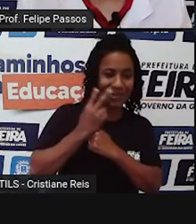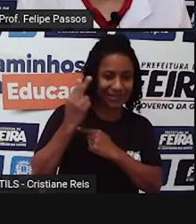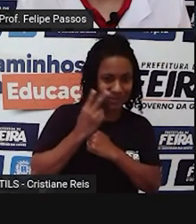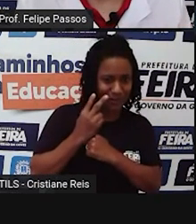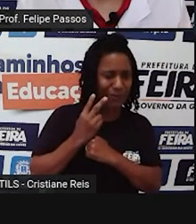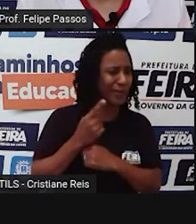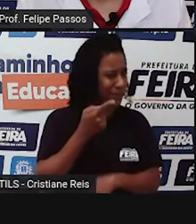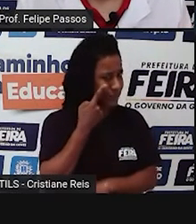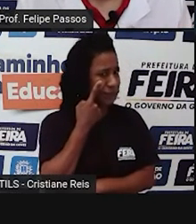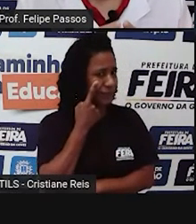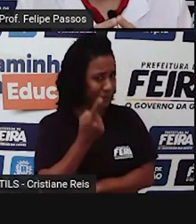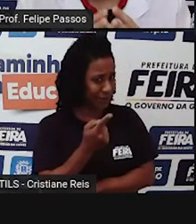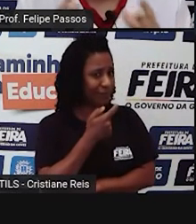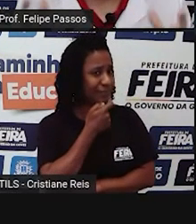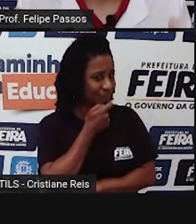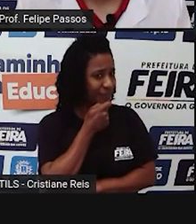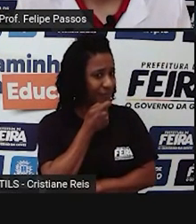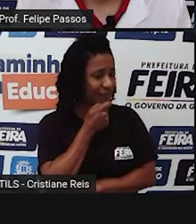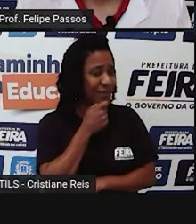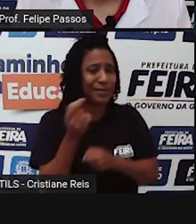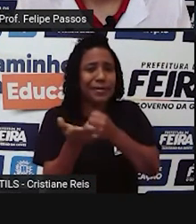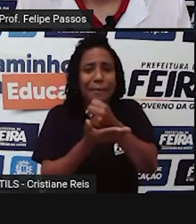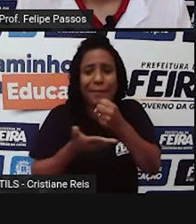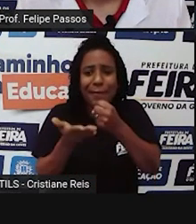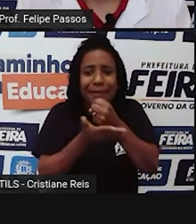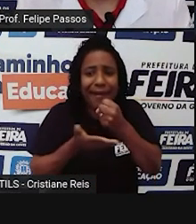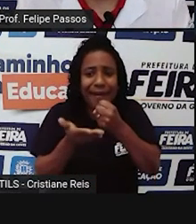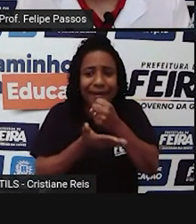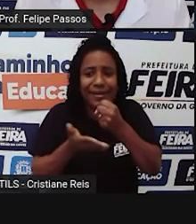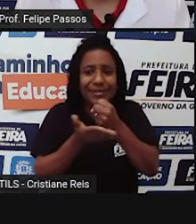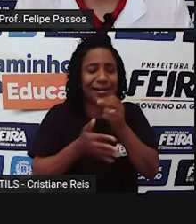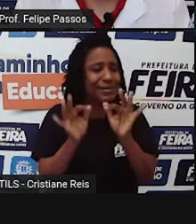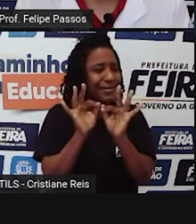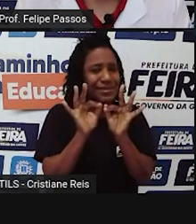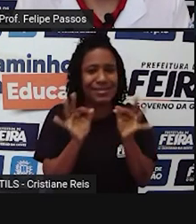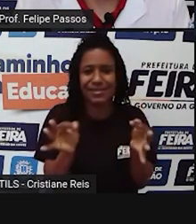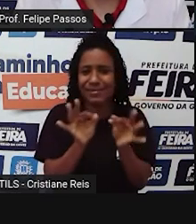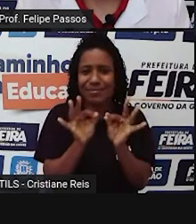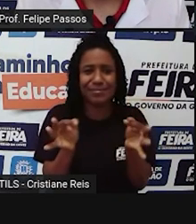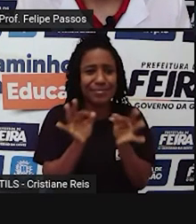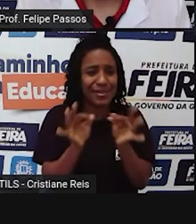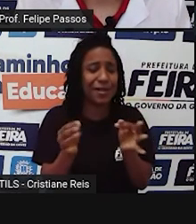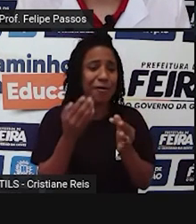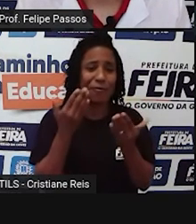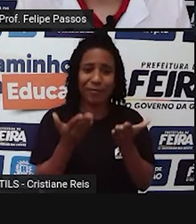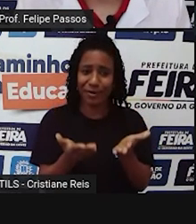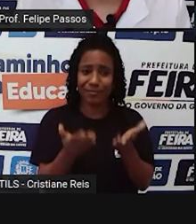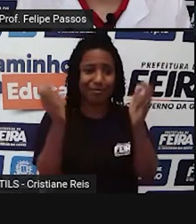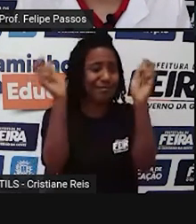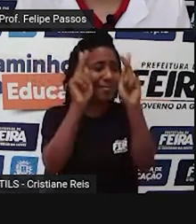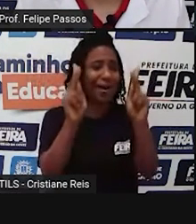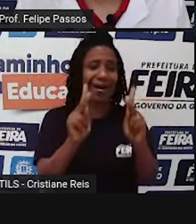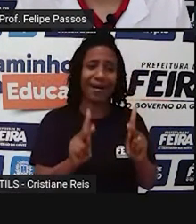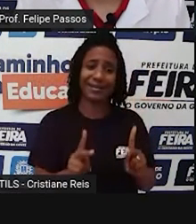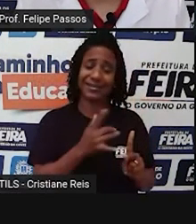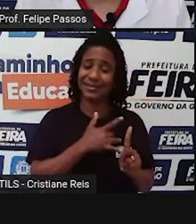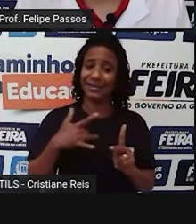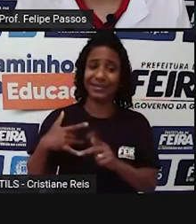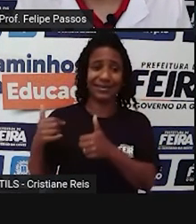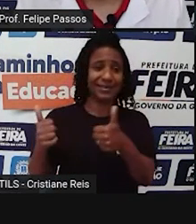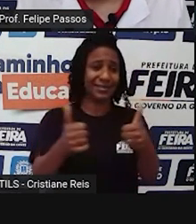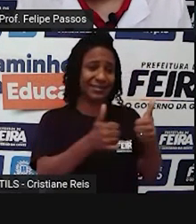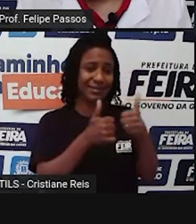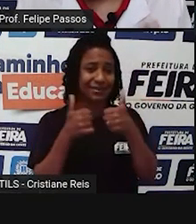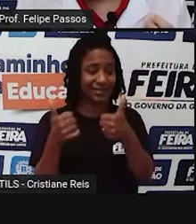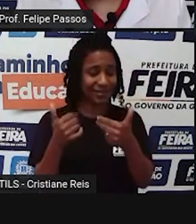que vocês leram agora, não são coisas básicas? Não é o básico para um ser humano viver em paz, ter dignidade e ter